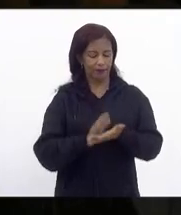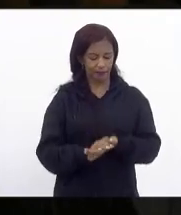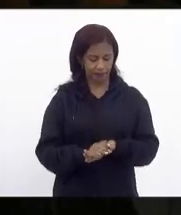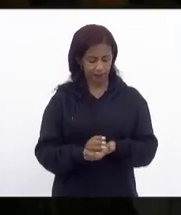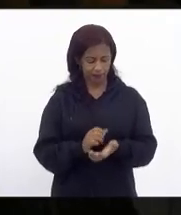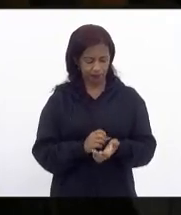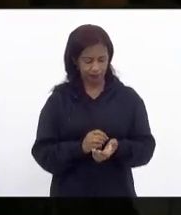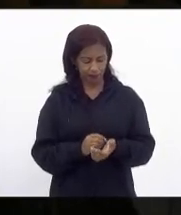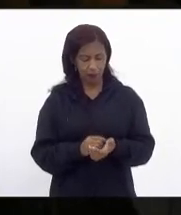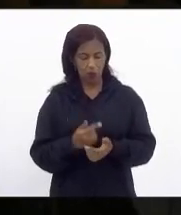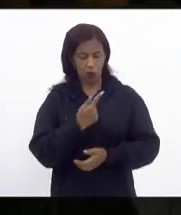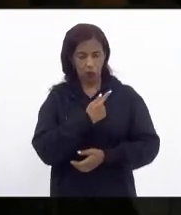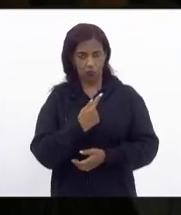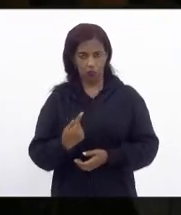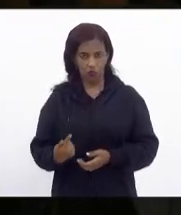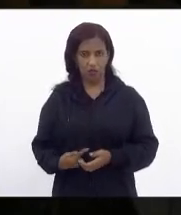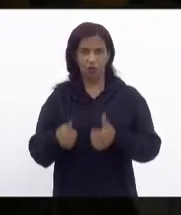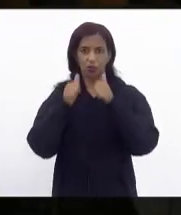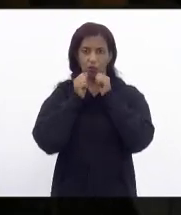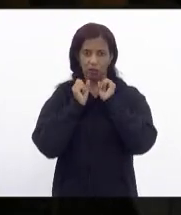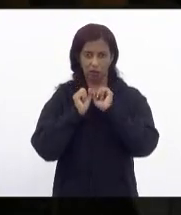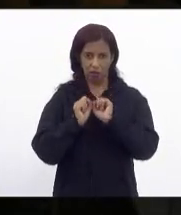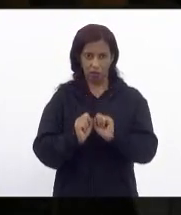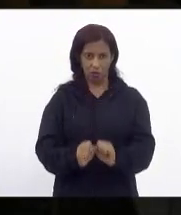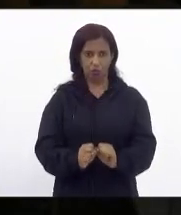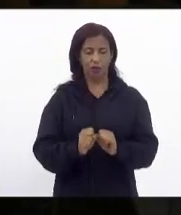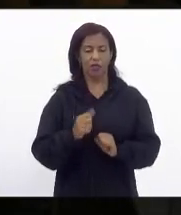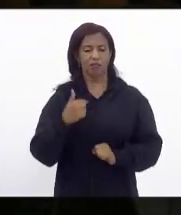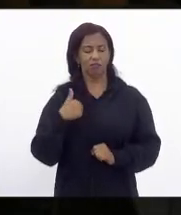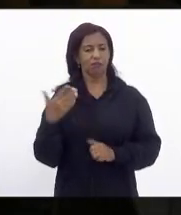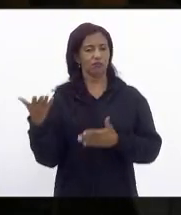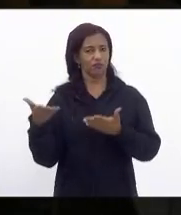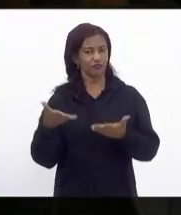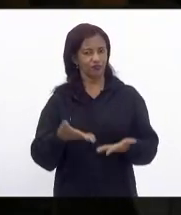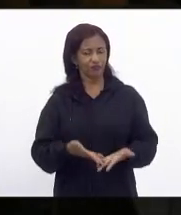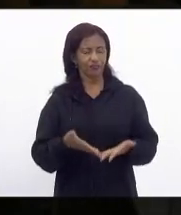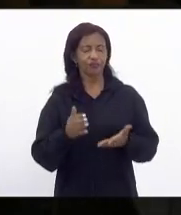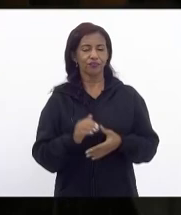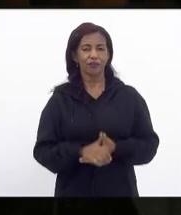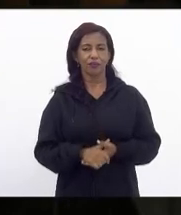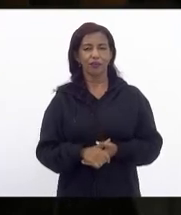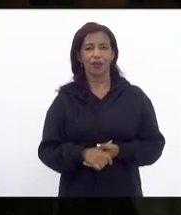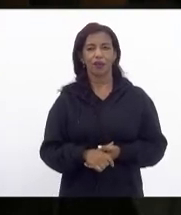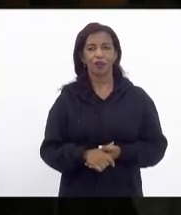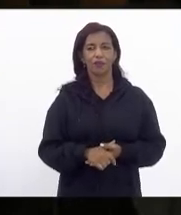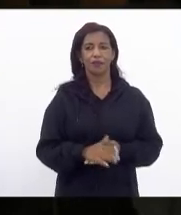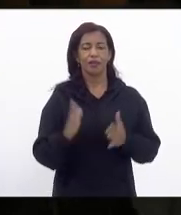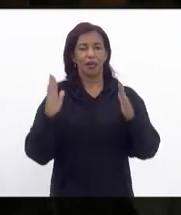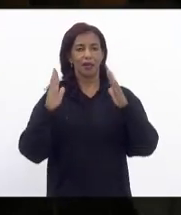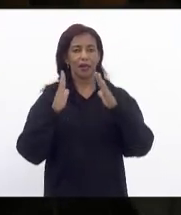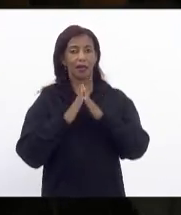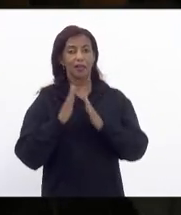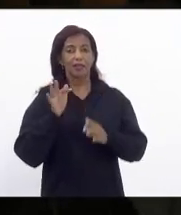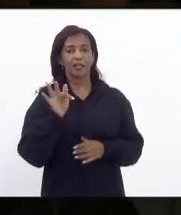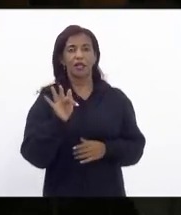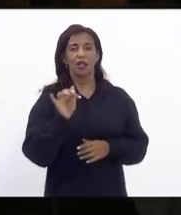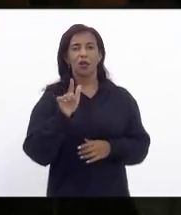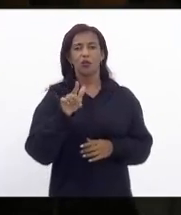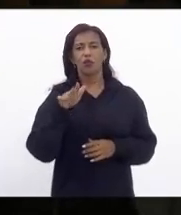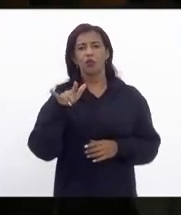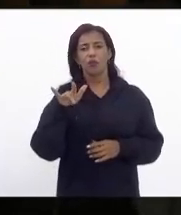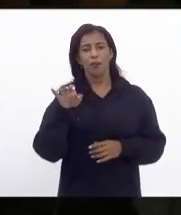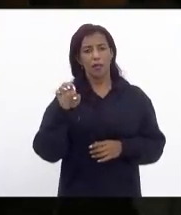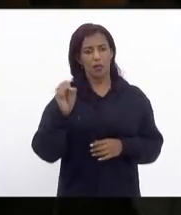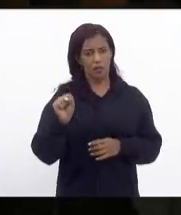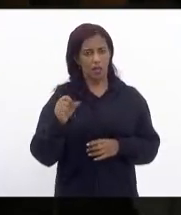o governador a sua assessoria eles estiveram inclusive recentemente a Casa Fluminense que é o observatório dos